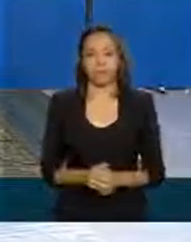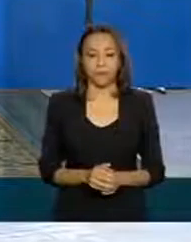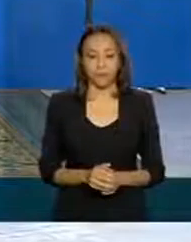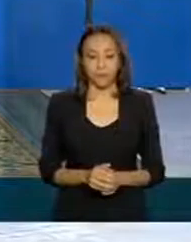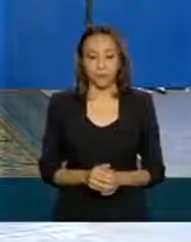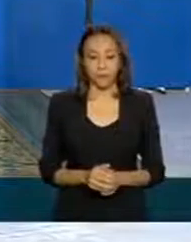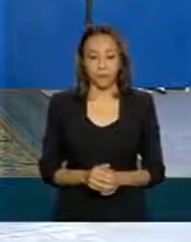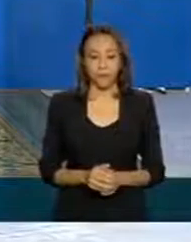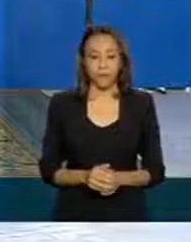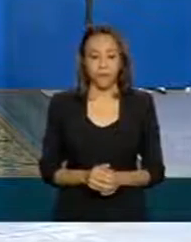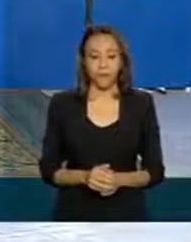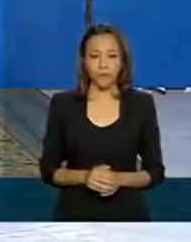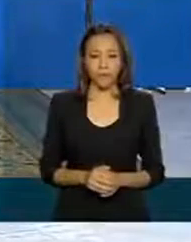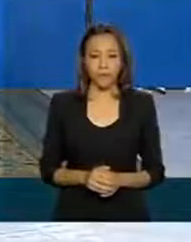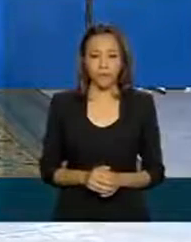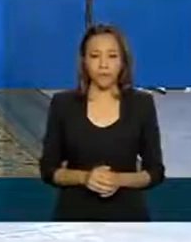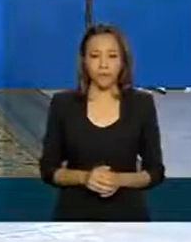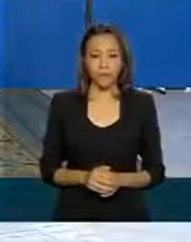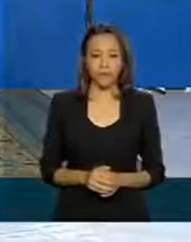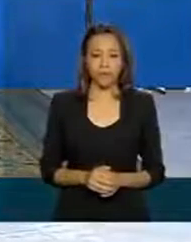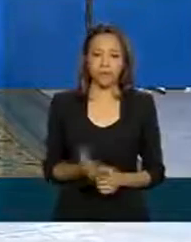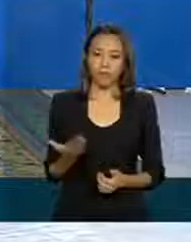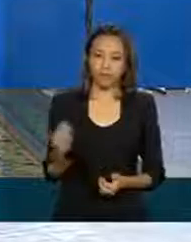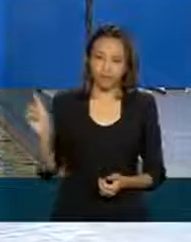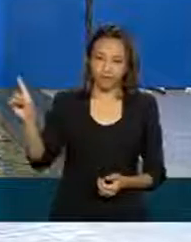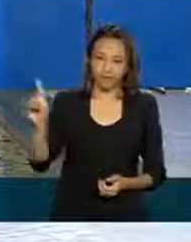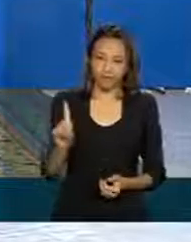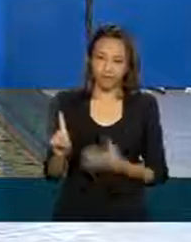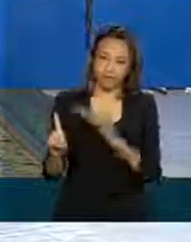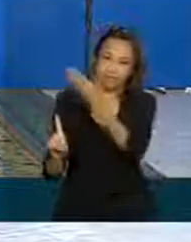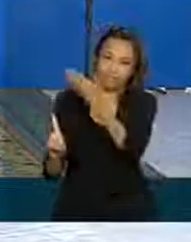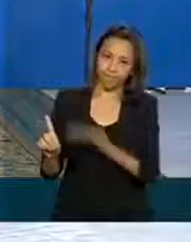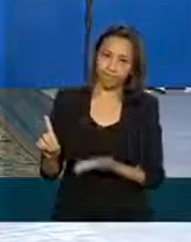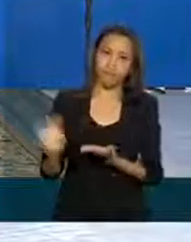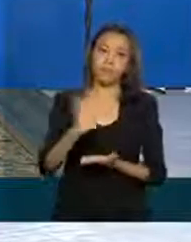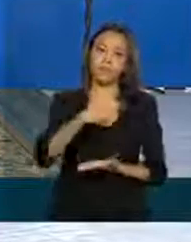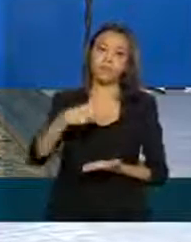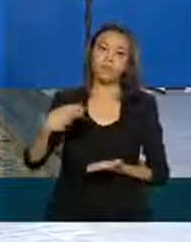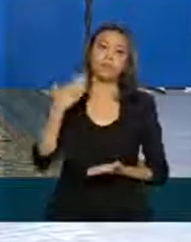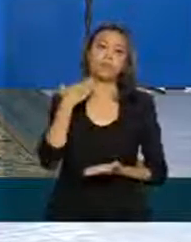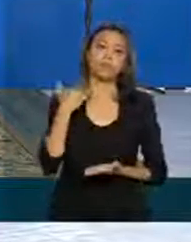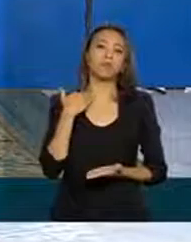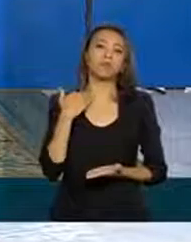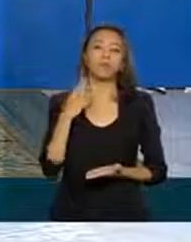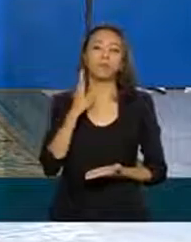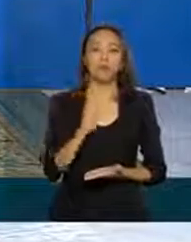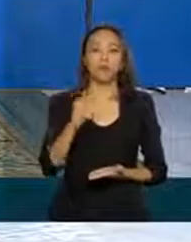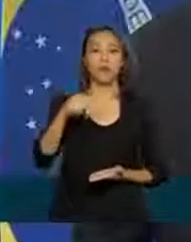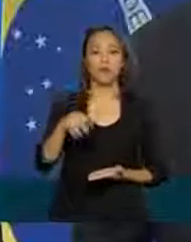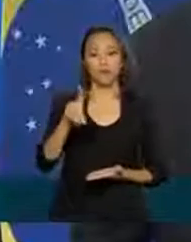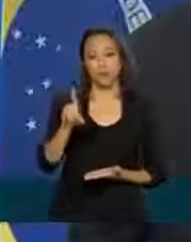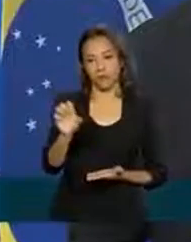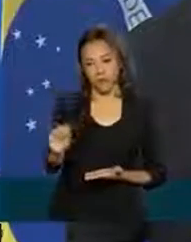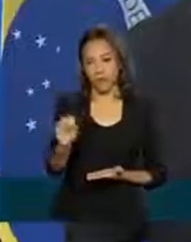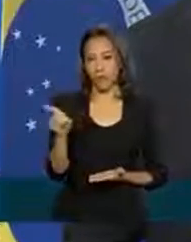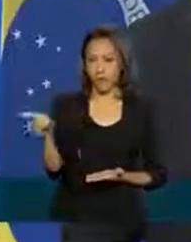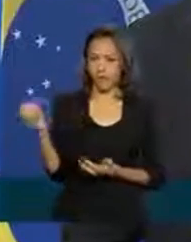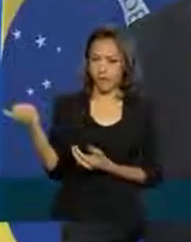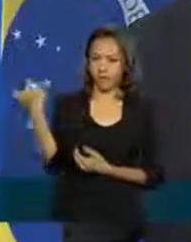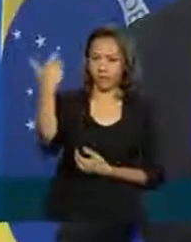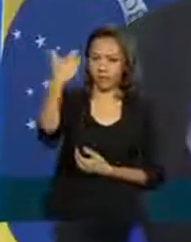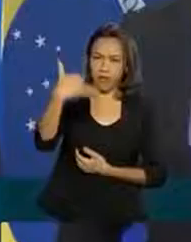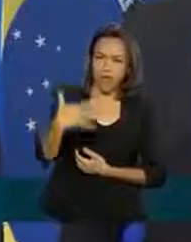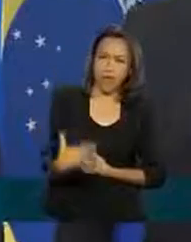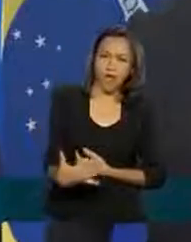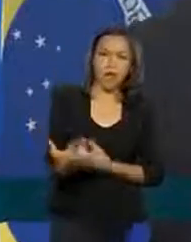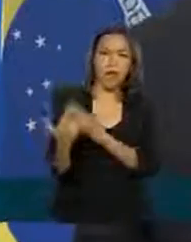o senhor Montesano presidente do BNDES vai dispor sobre a parte que lhe cabe nas